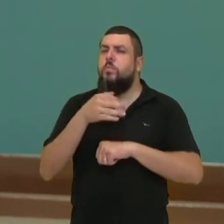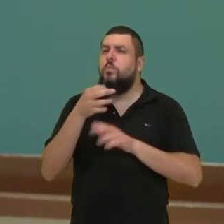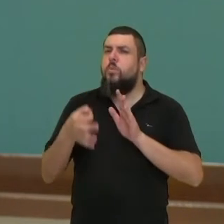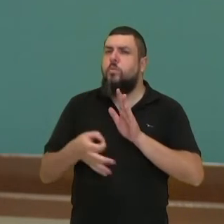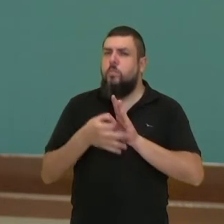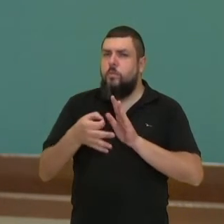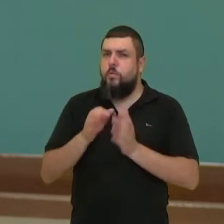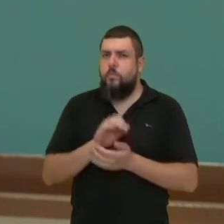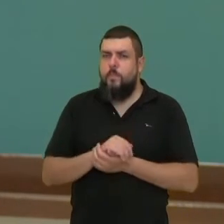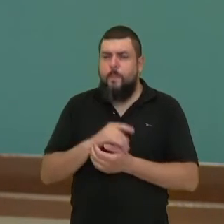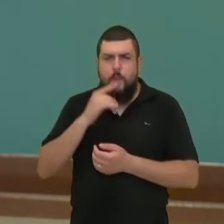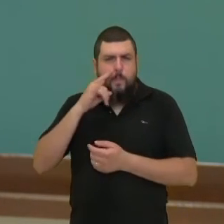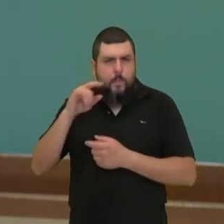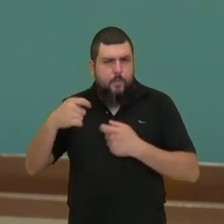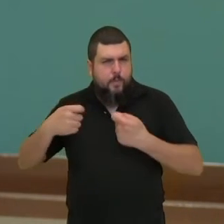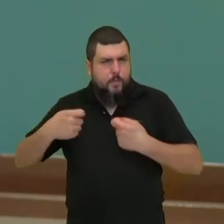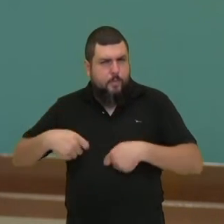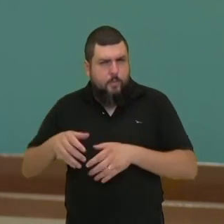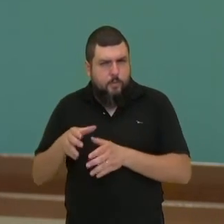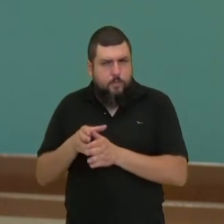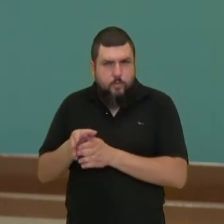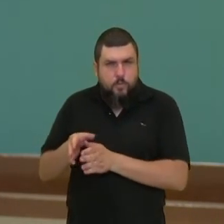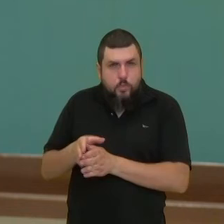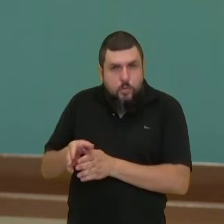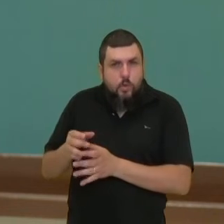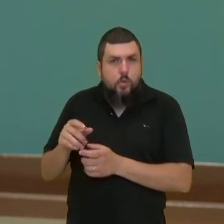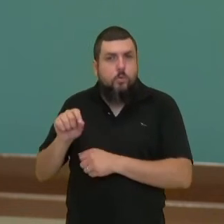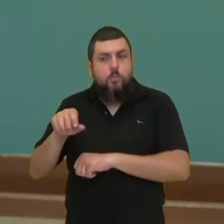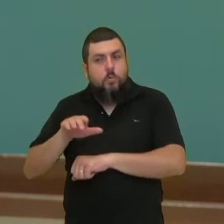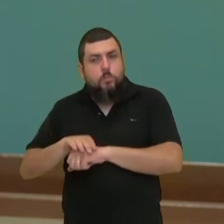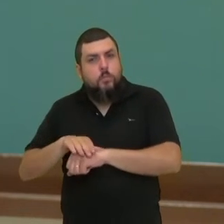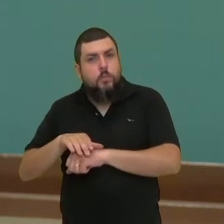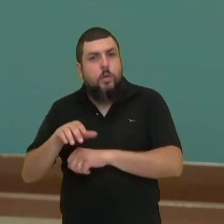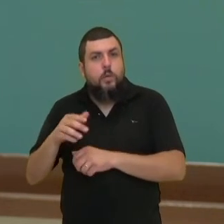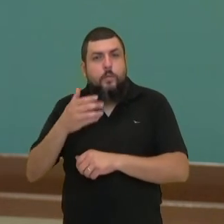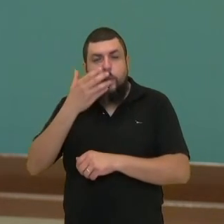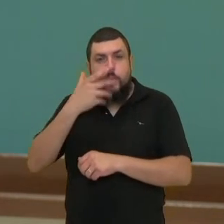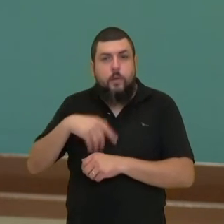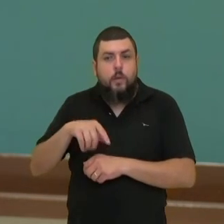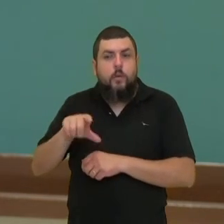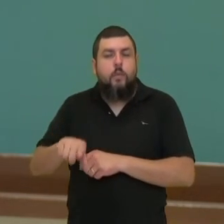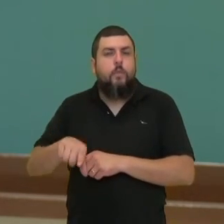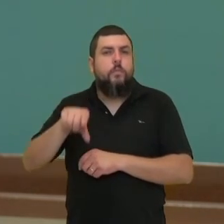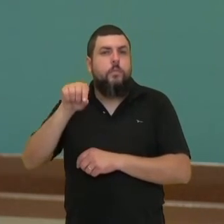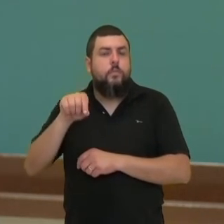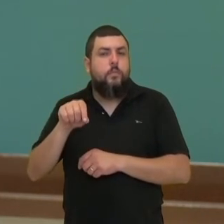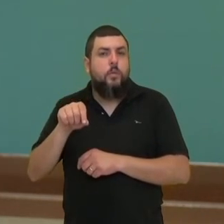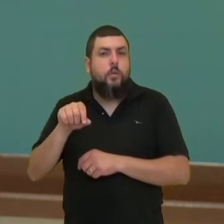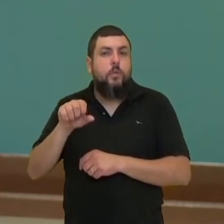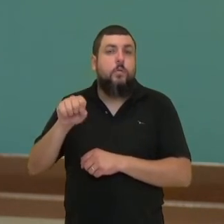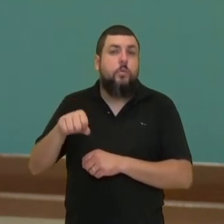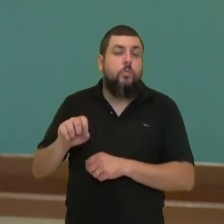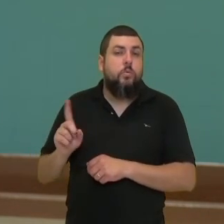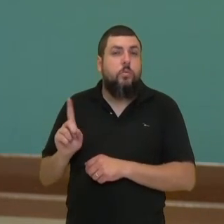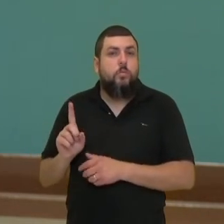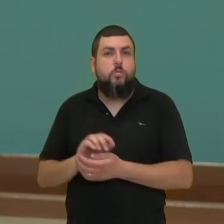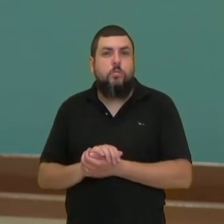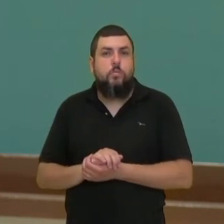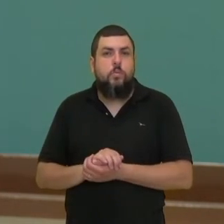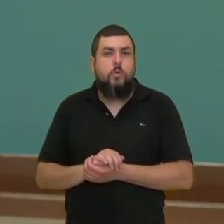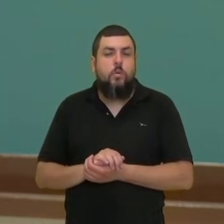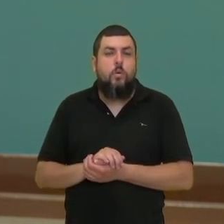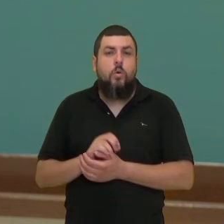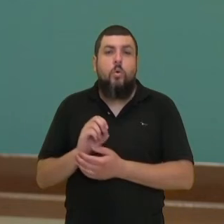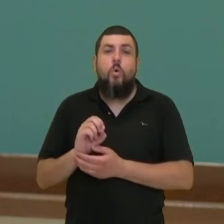devem orientar e decidir sobre o que as crianças devem consumir com relação à propaganda ou não? Ou o